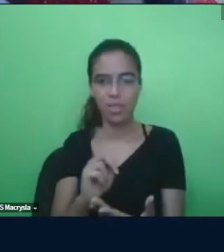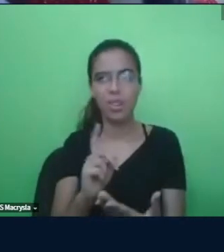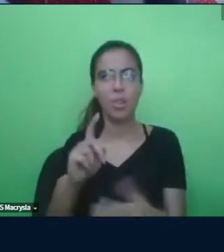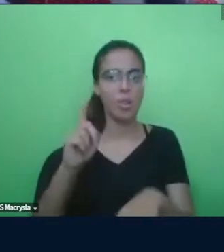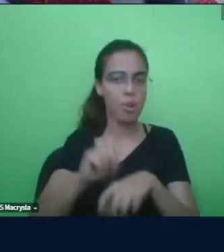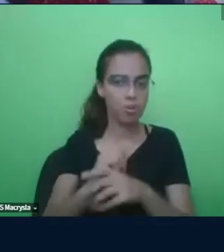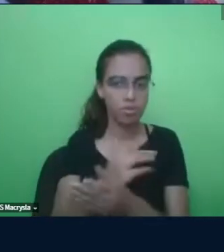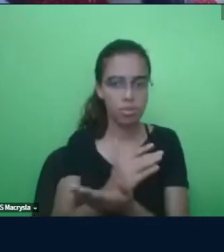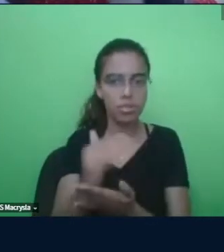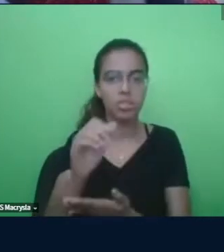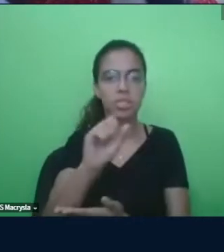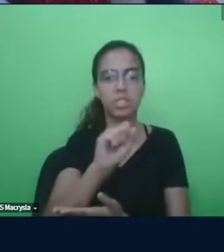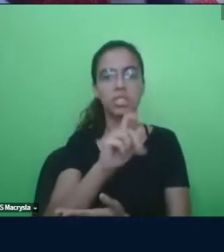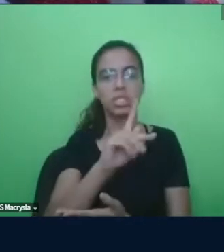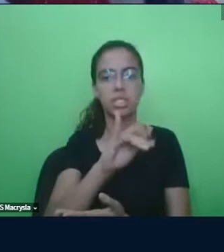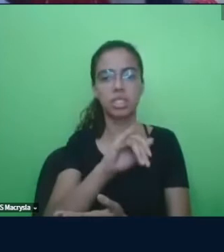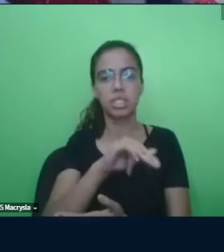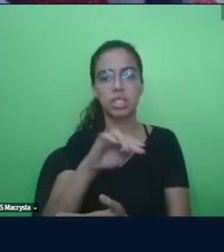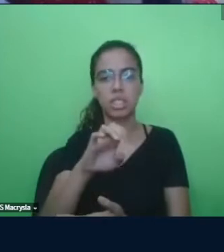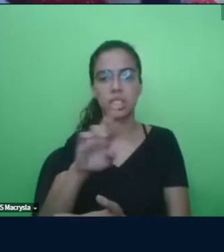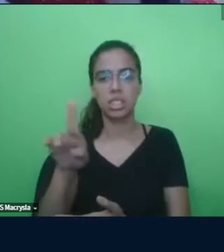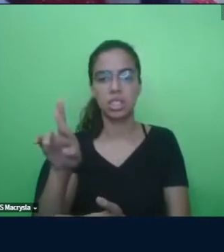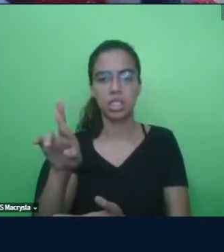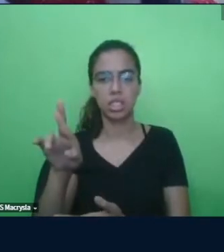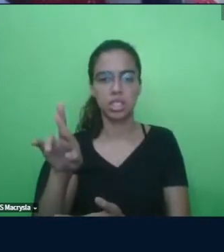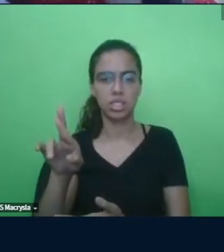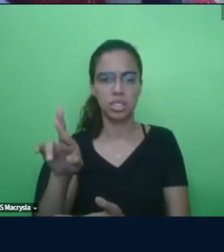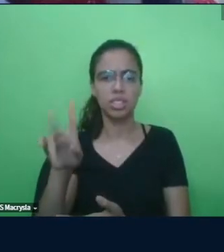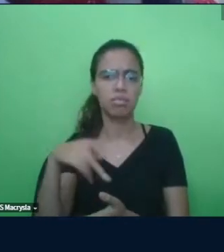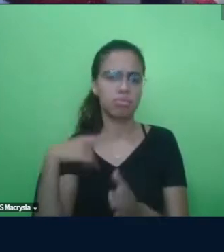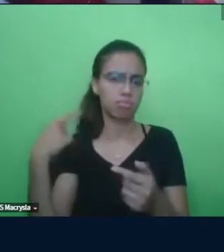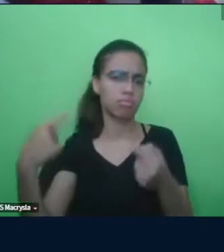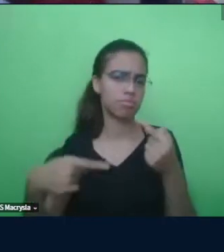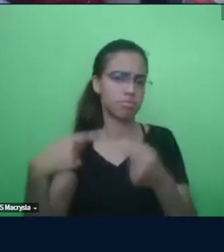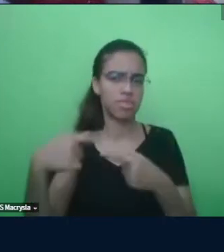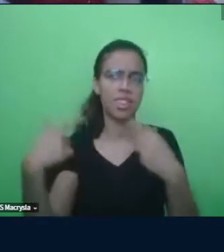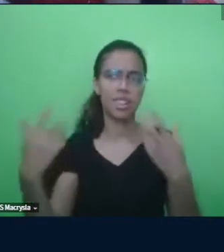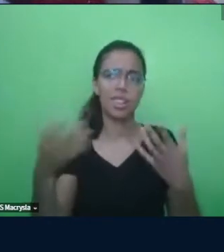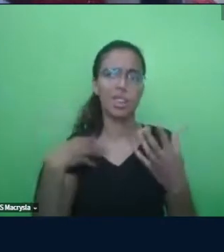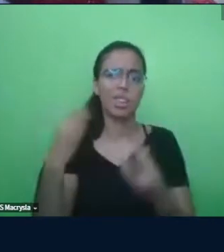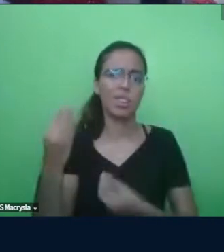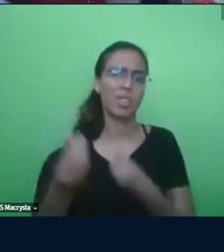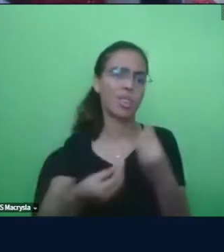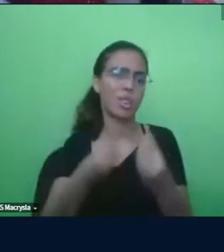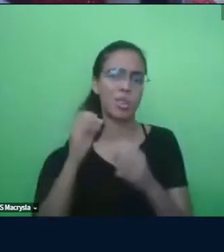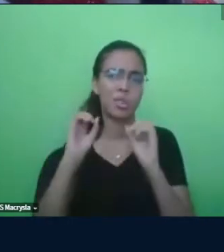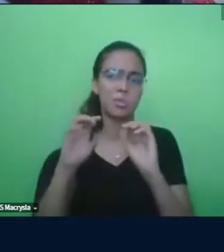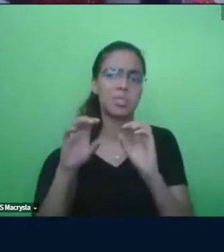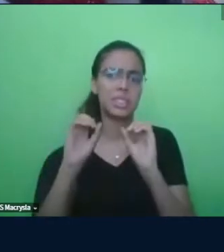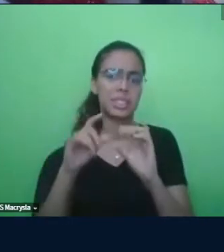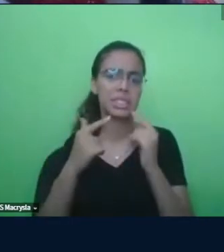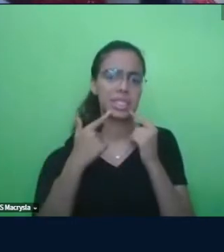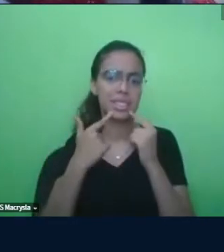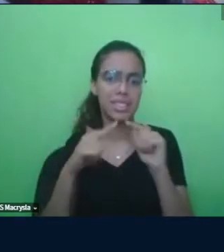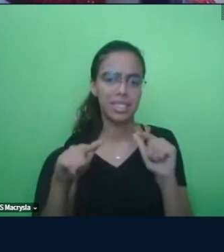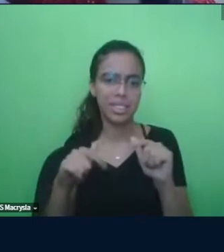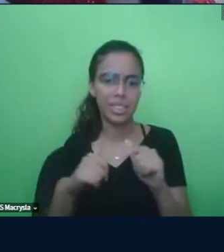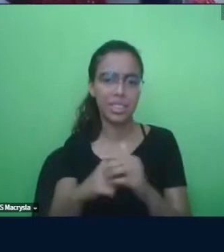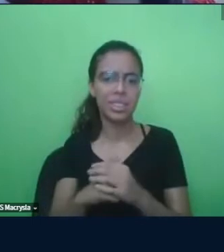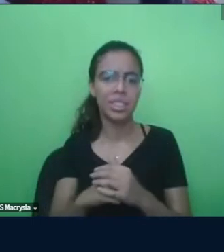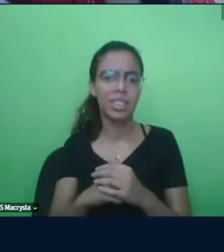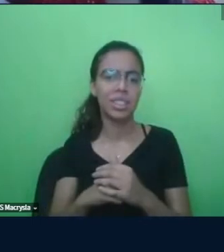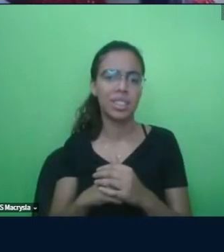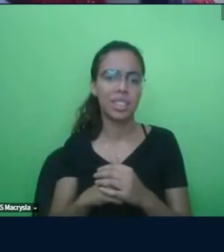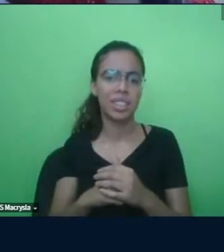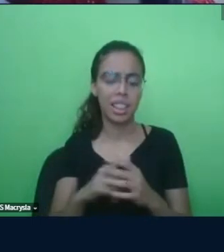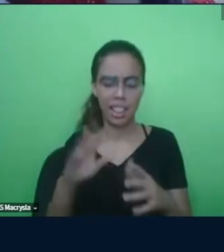isso nos assustou, né, Cris? A minha discussão é assim, Cristiane, mas como é que a gente vai falar de ensino de línguas, uma ótica